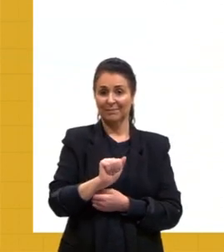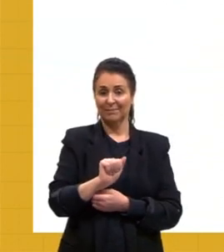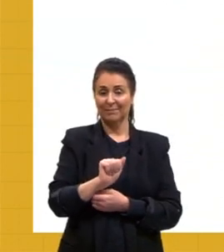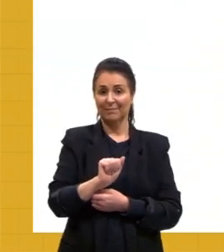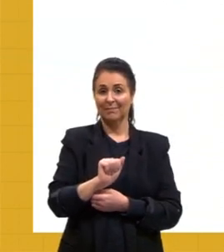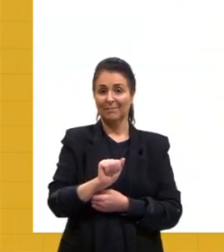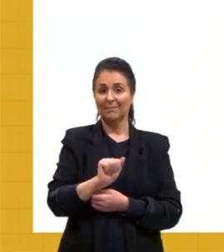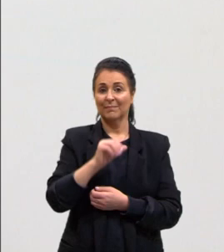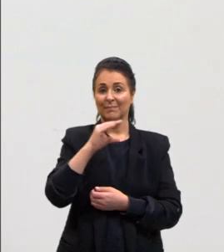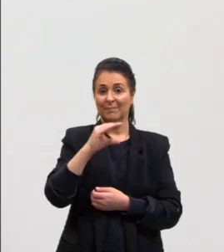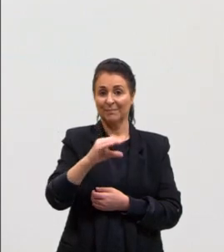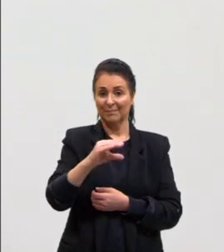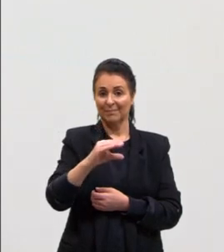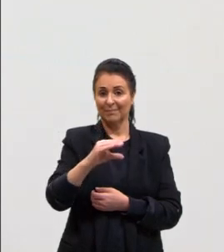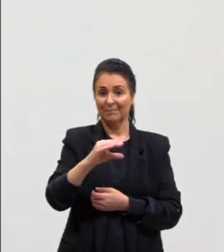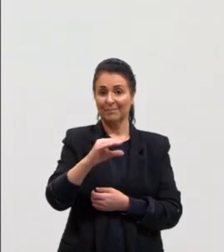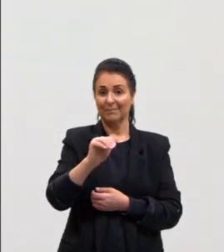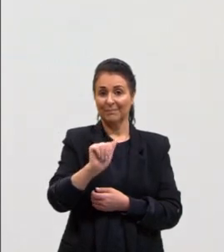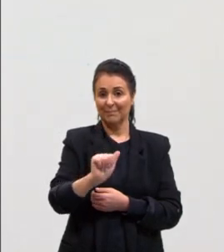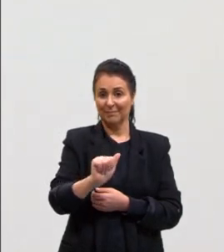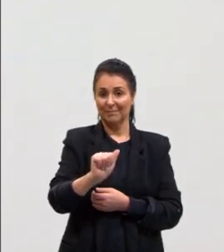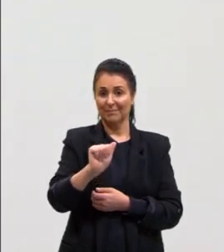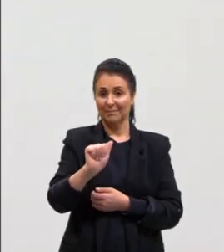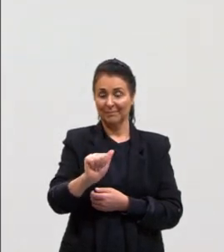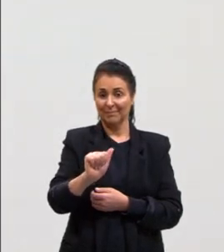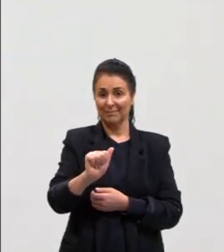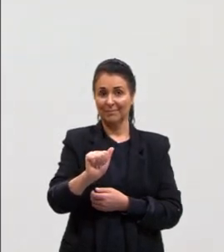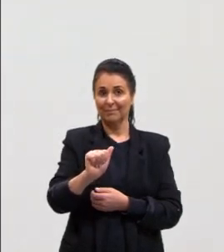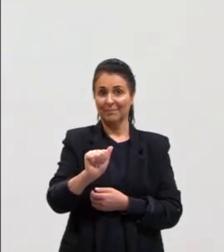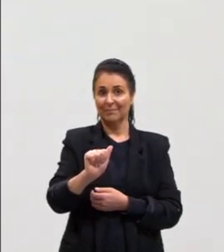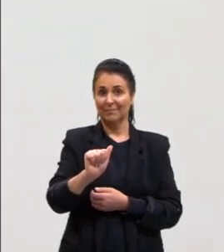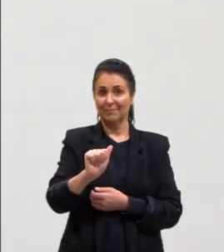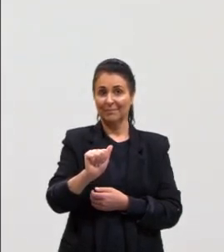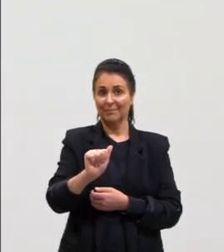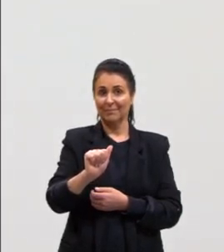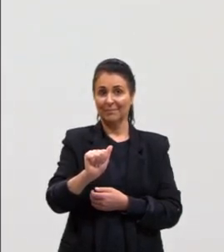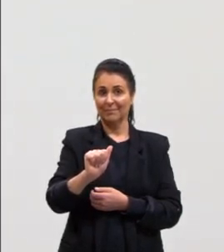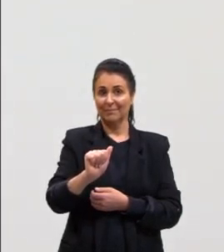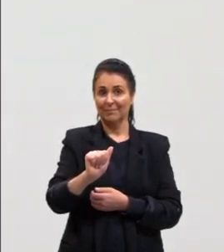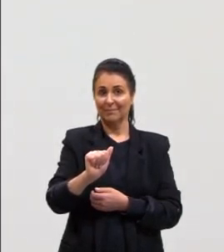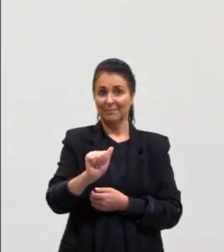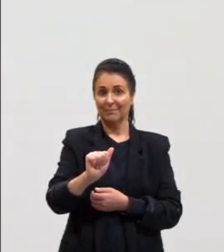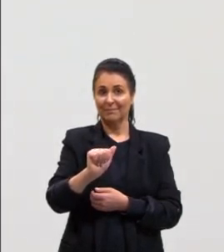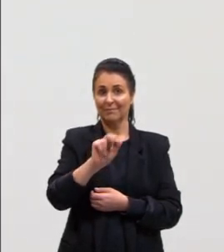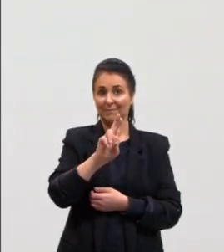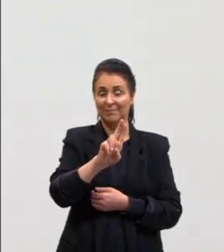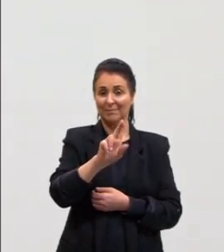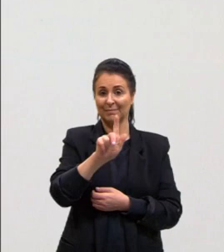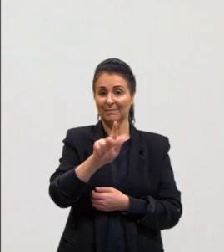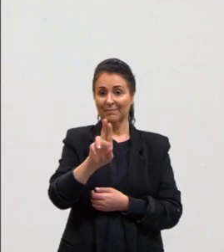depois é o C, A, A, e vai acabar o quadro. o U,